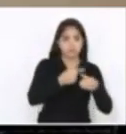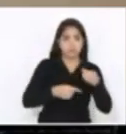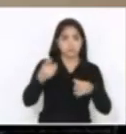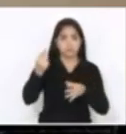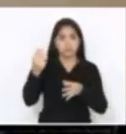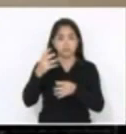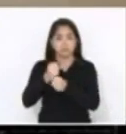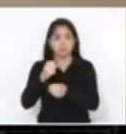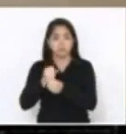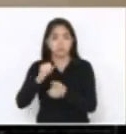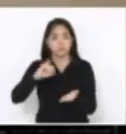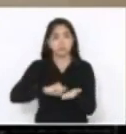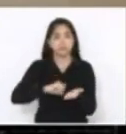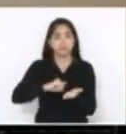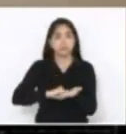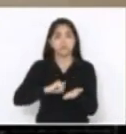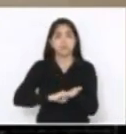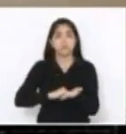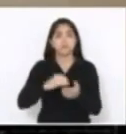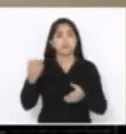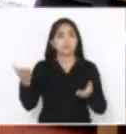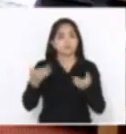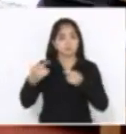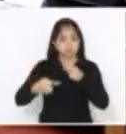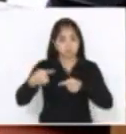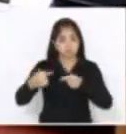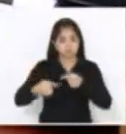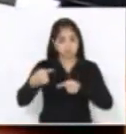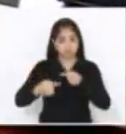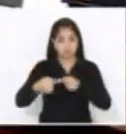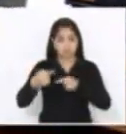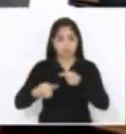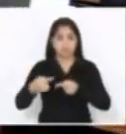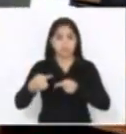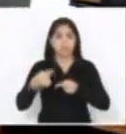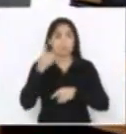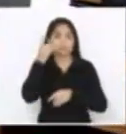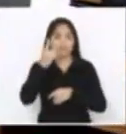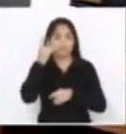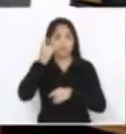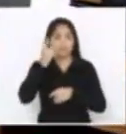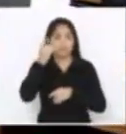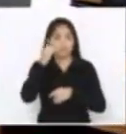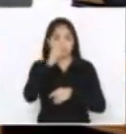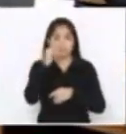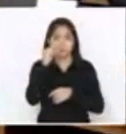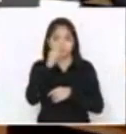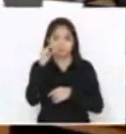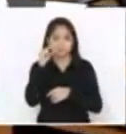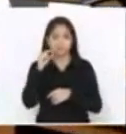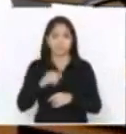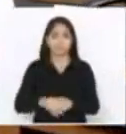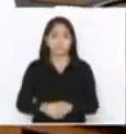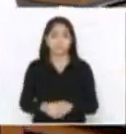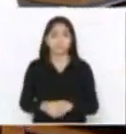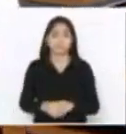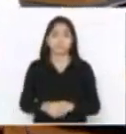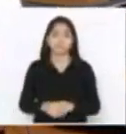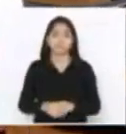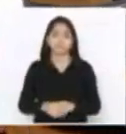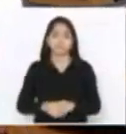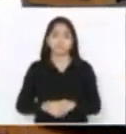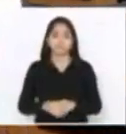e Tributação, em discussão, para debater o deputado de seu Dresch. Senhor presidente, eu